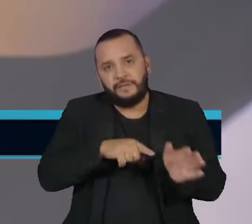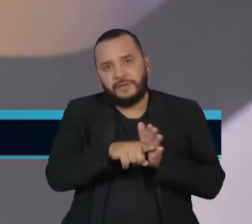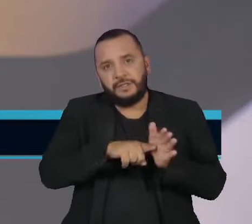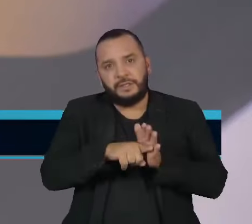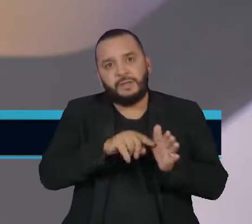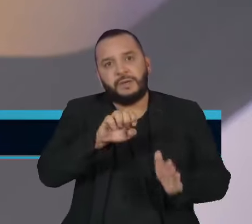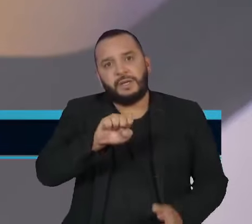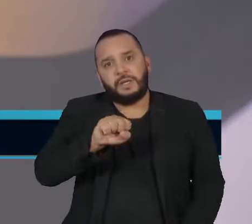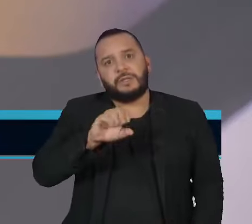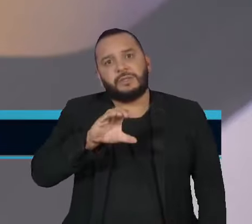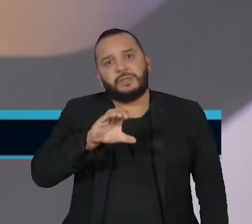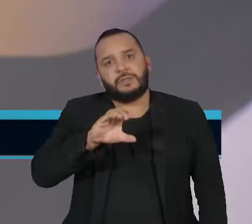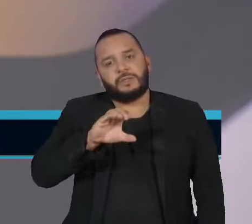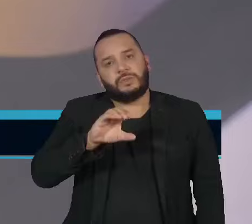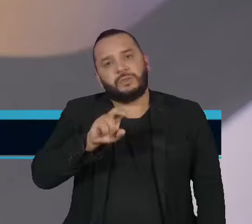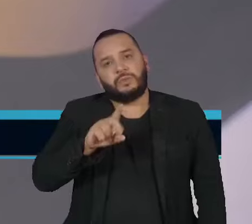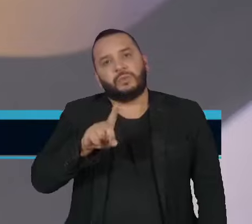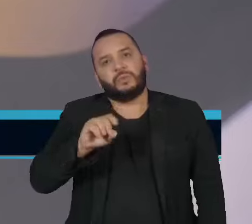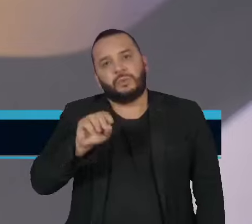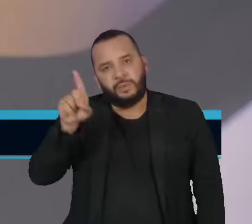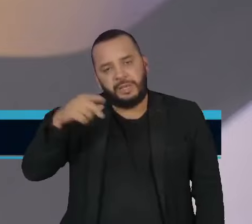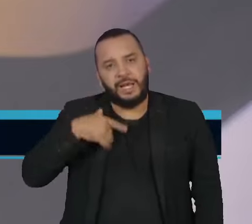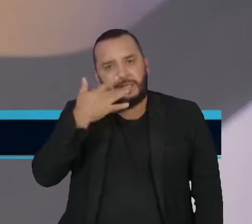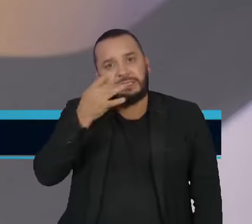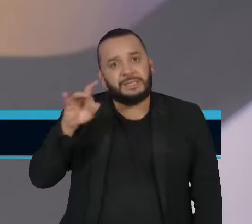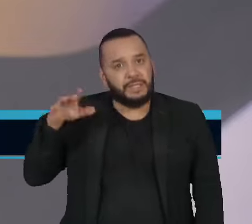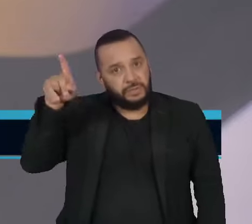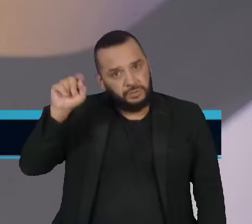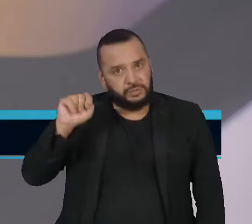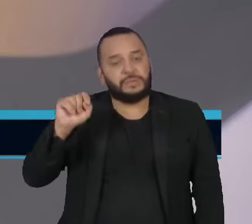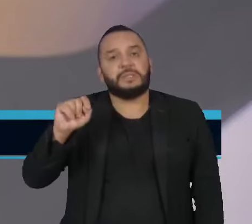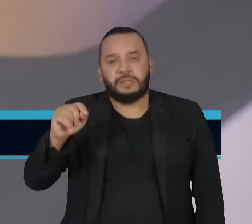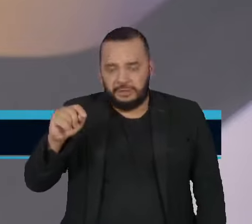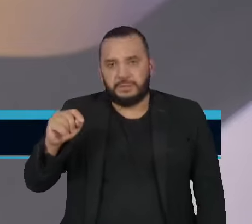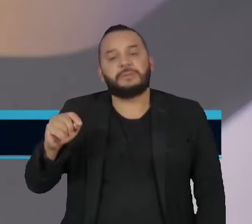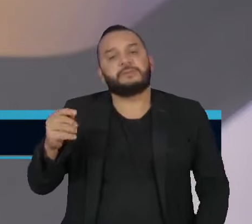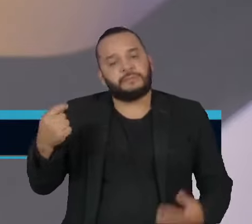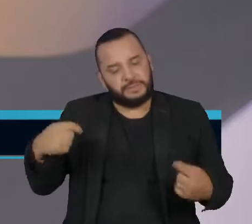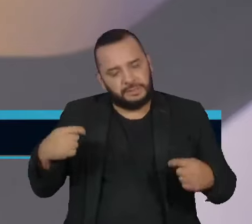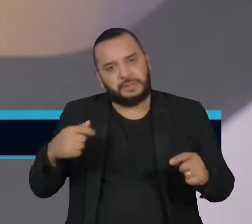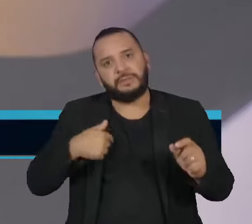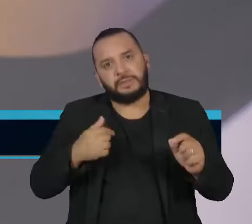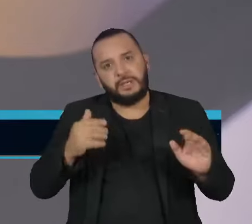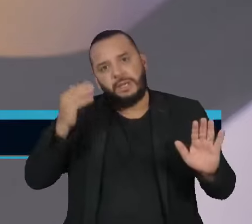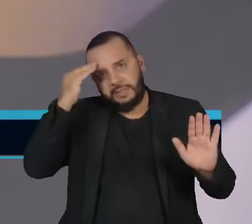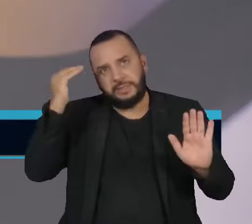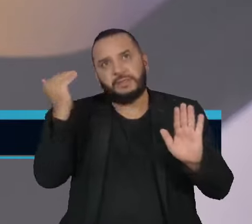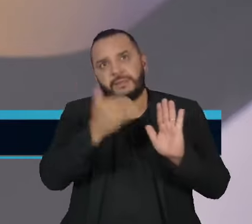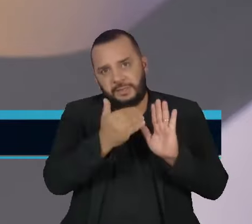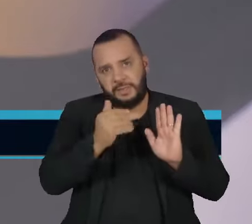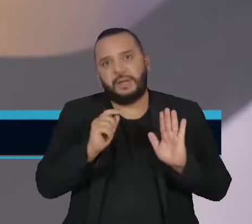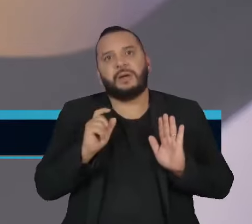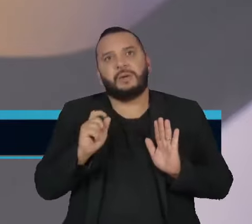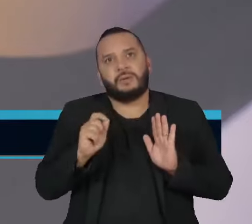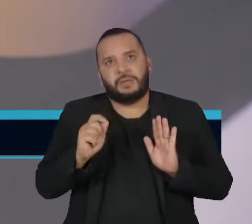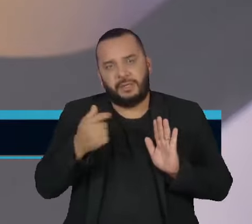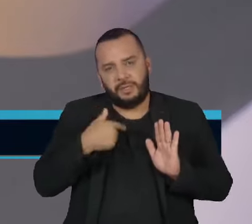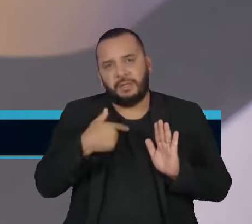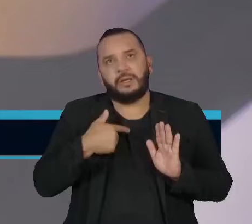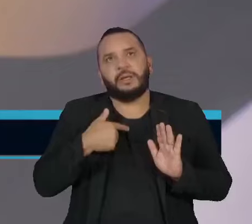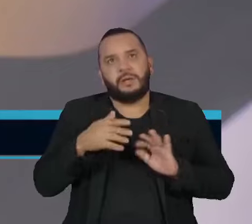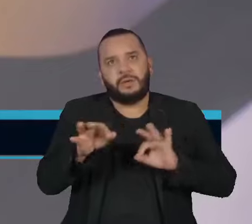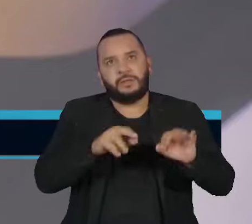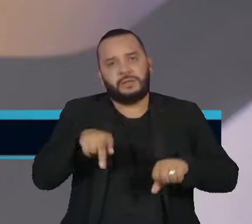vem sendo desenvolvida na Baixada Santista, seria uma medida importante de respeito à ordem nacional e internacional